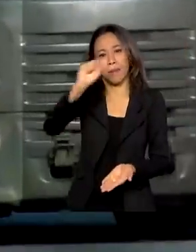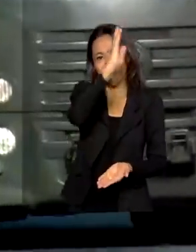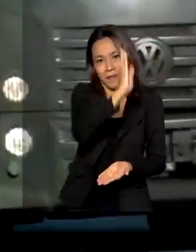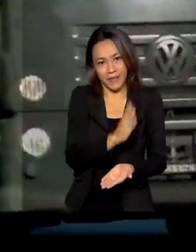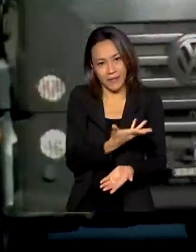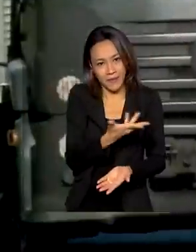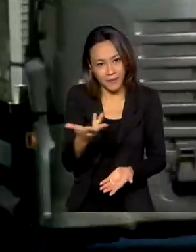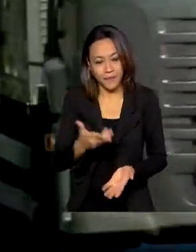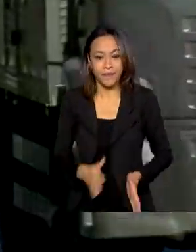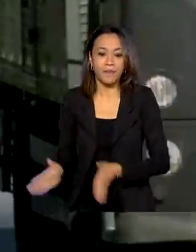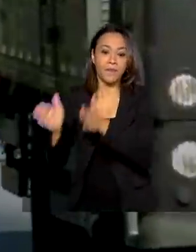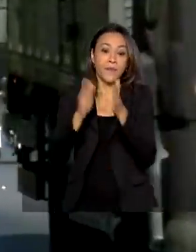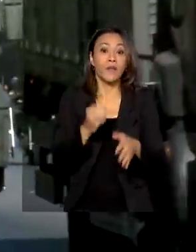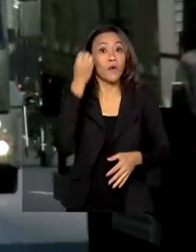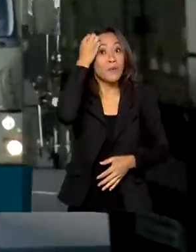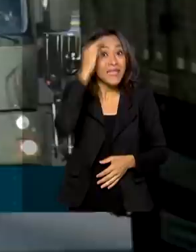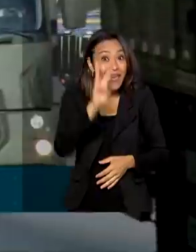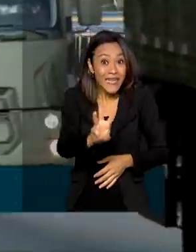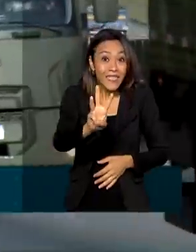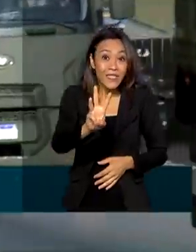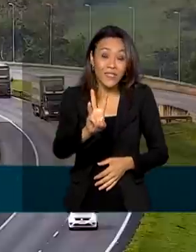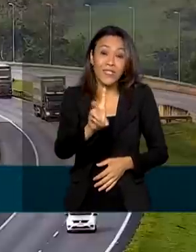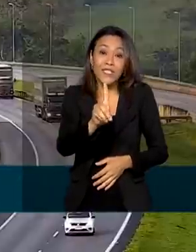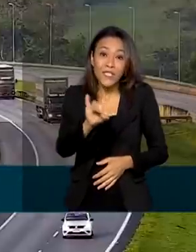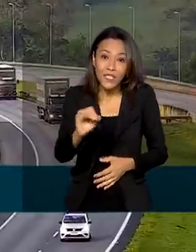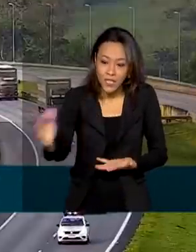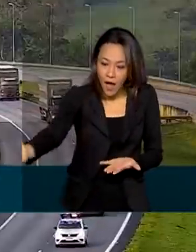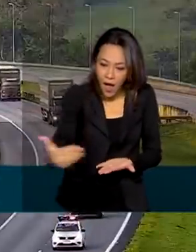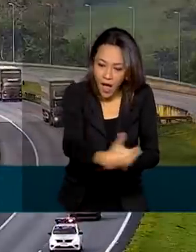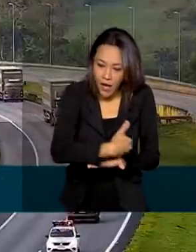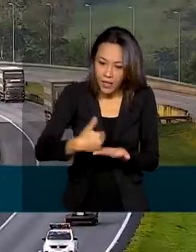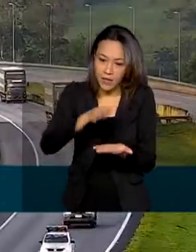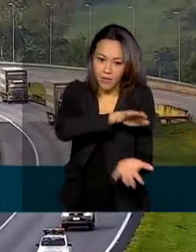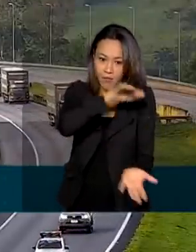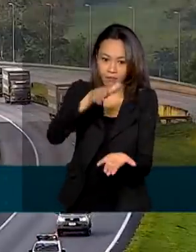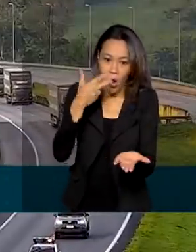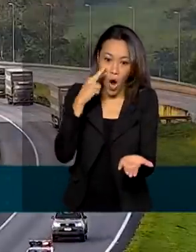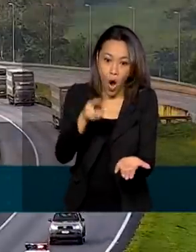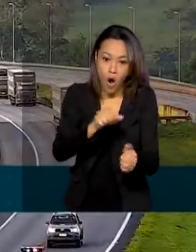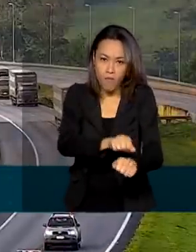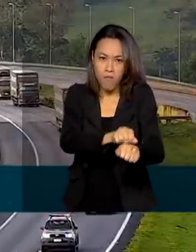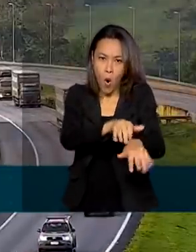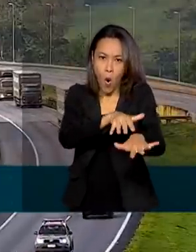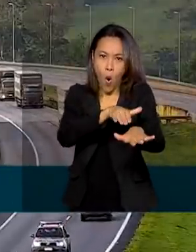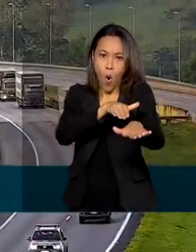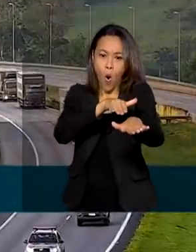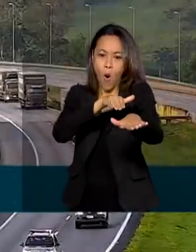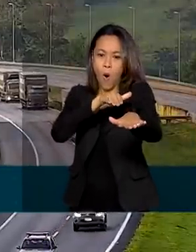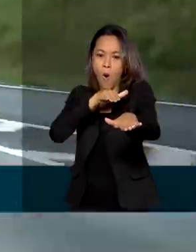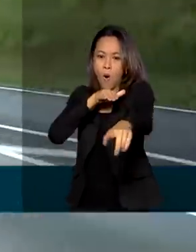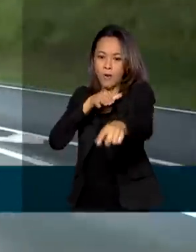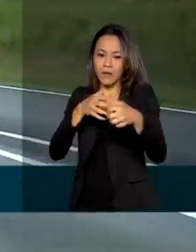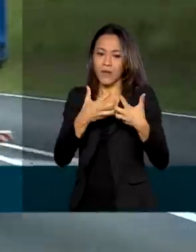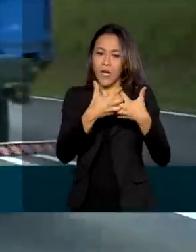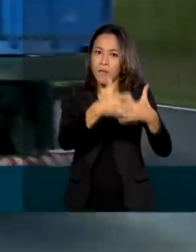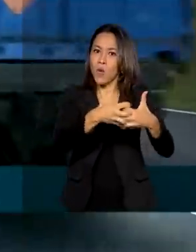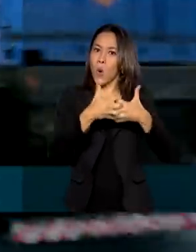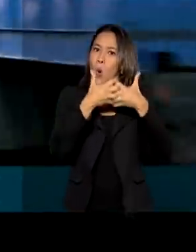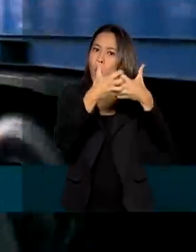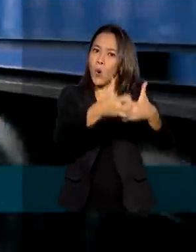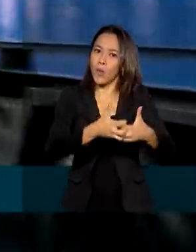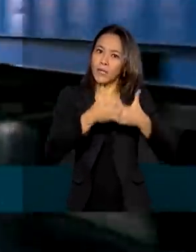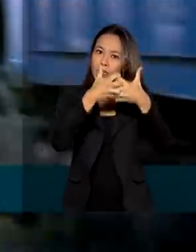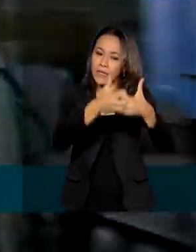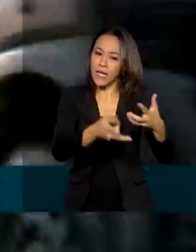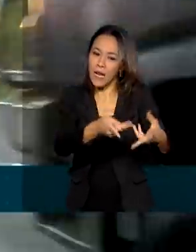Foram apenas três dias de arrecadação e o resultado está aí, nessa quantidade de caminhões que levam mais